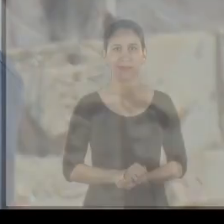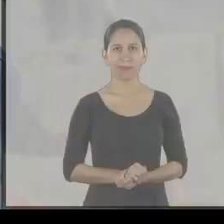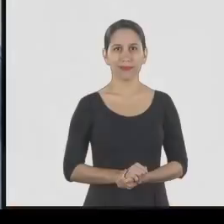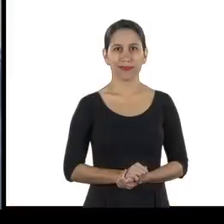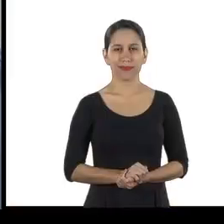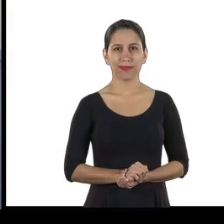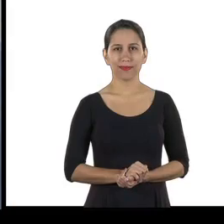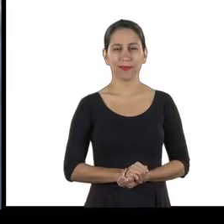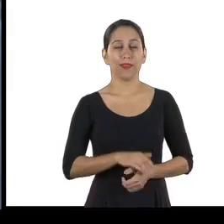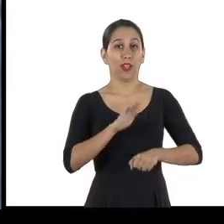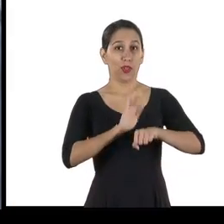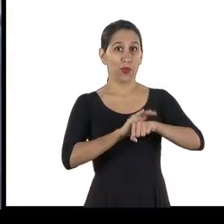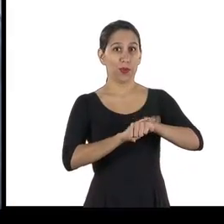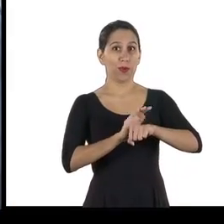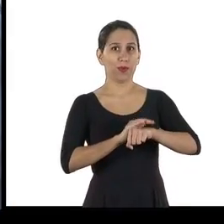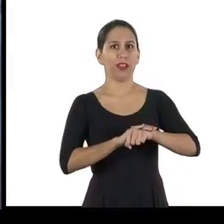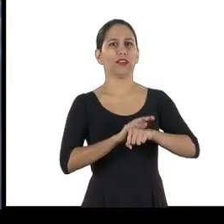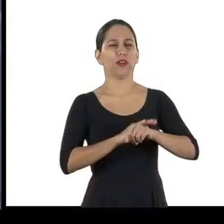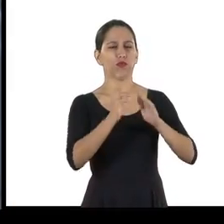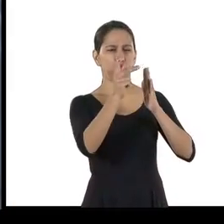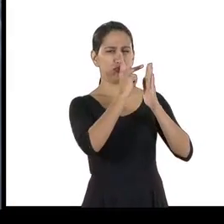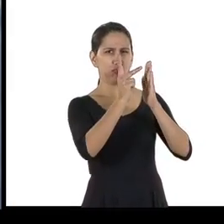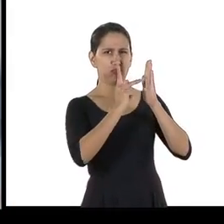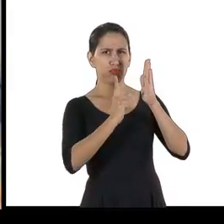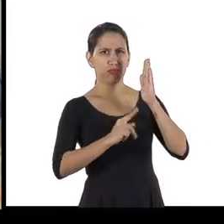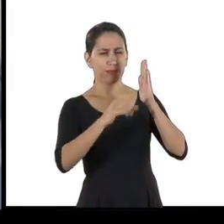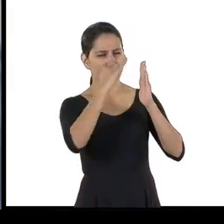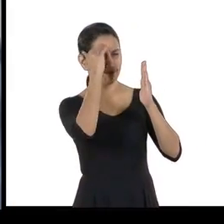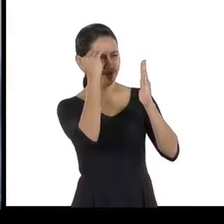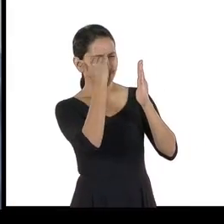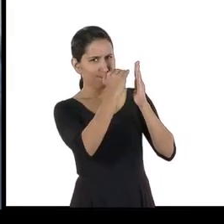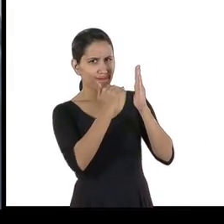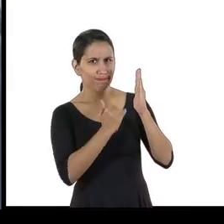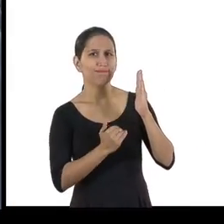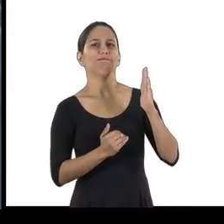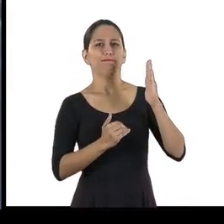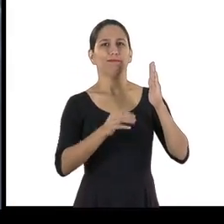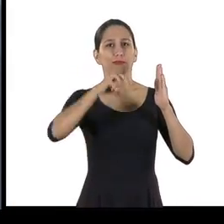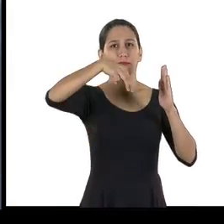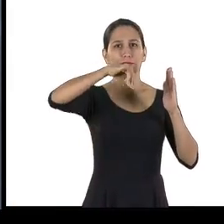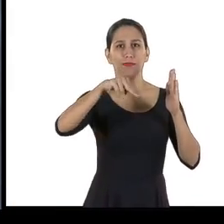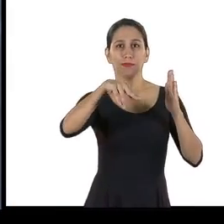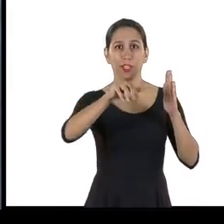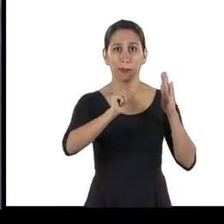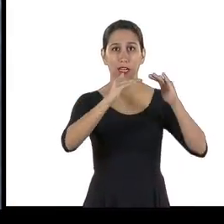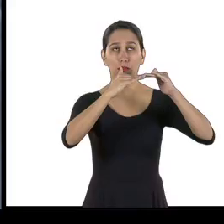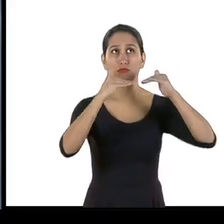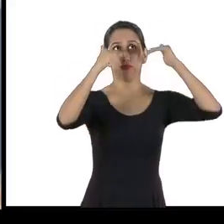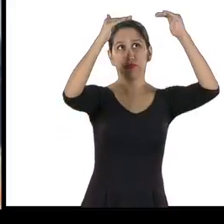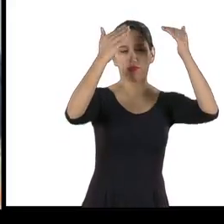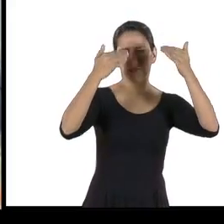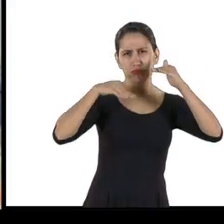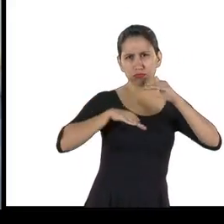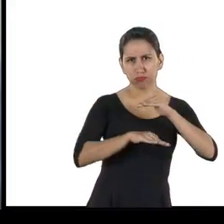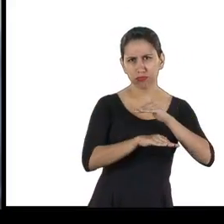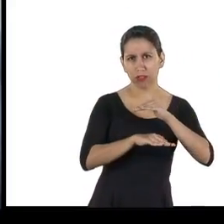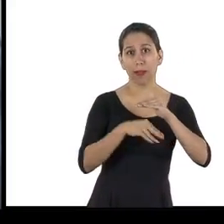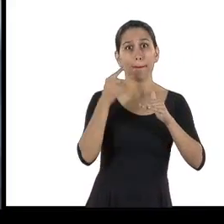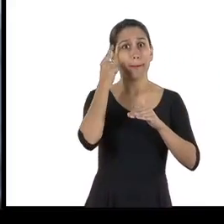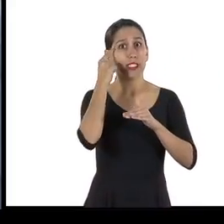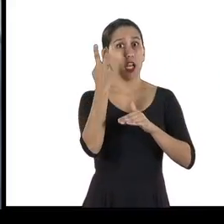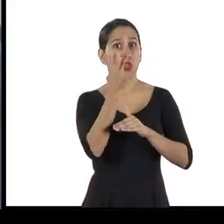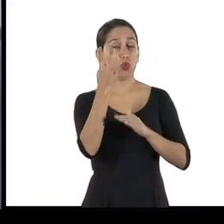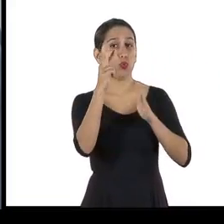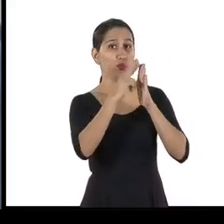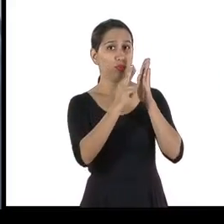Na hora de realizar o projeto de minas de superfície ou subterrâneas, é preciso pensar em duas regras básicas, o planejamento